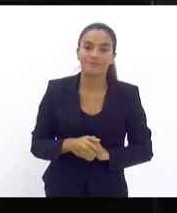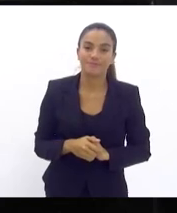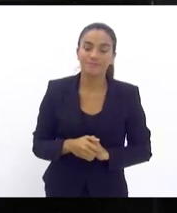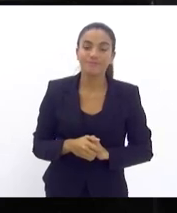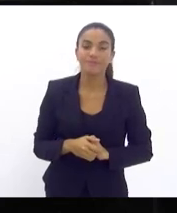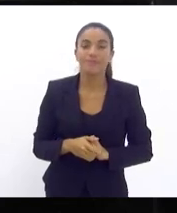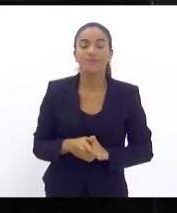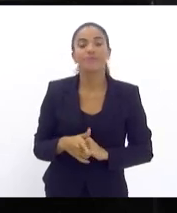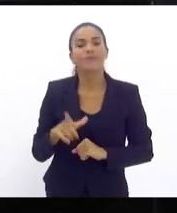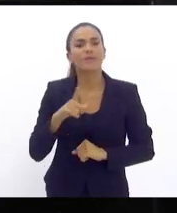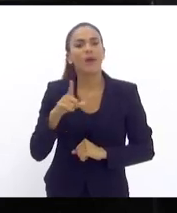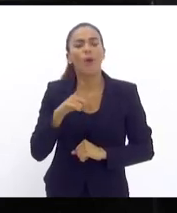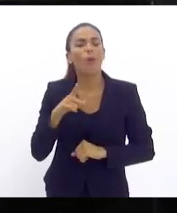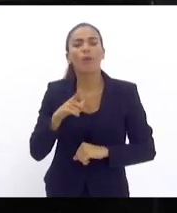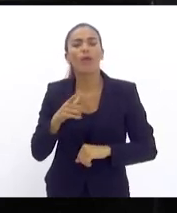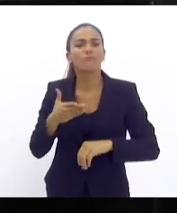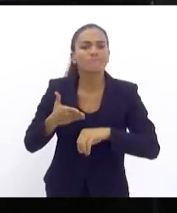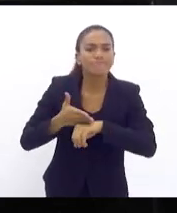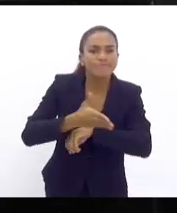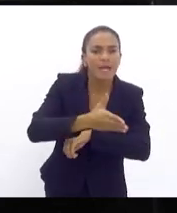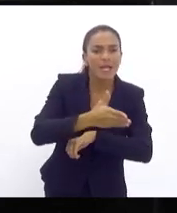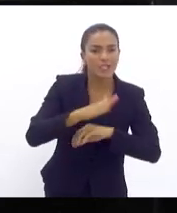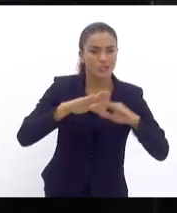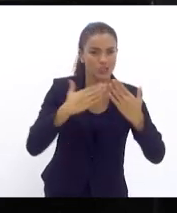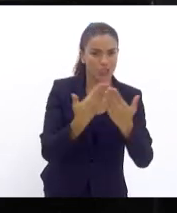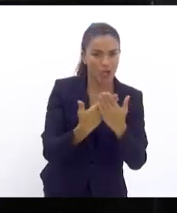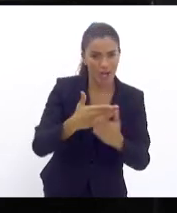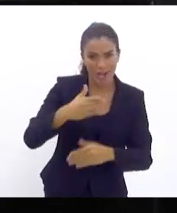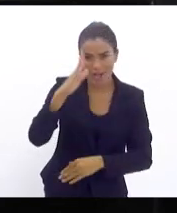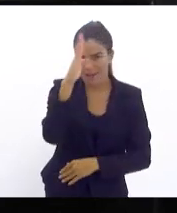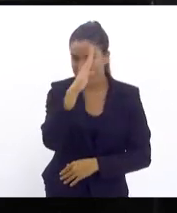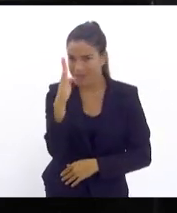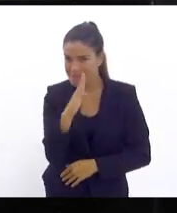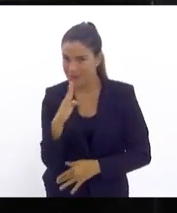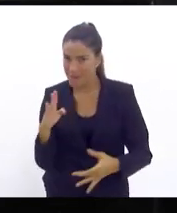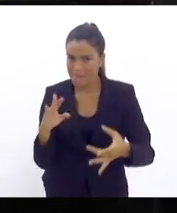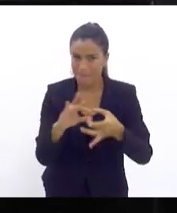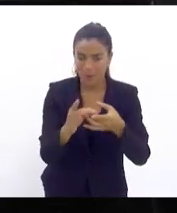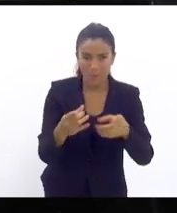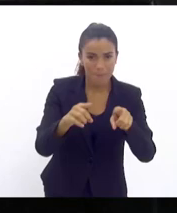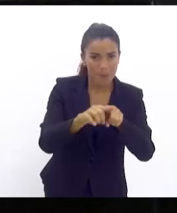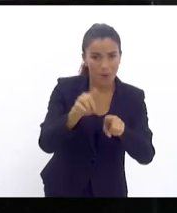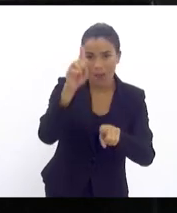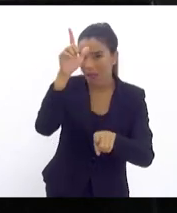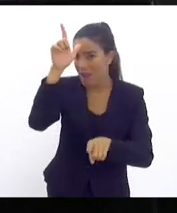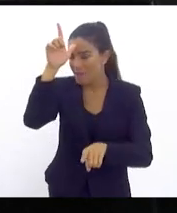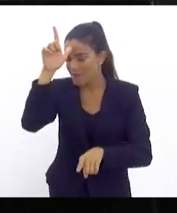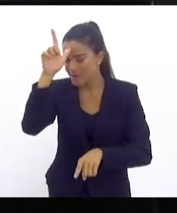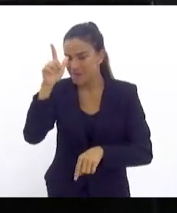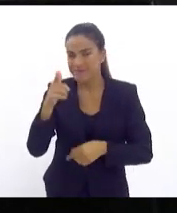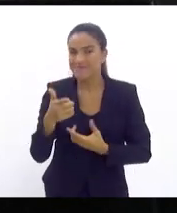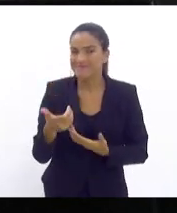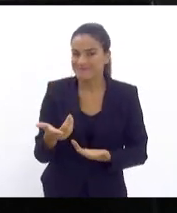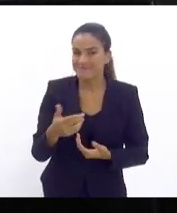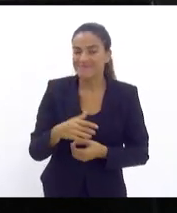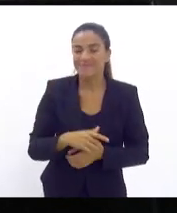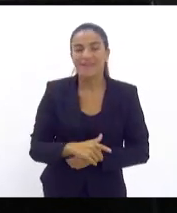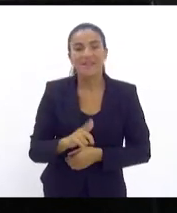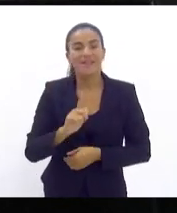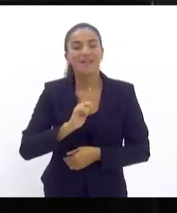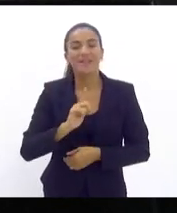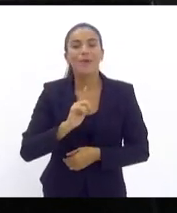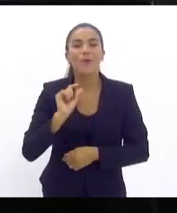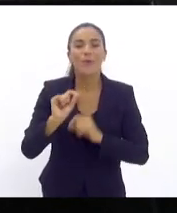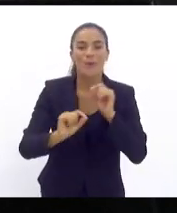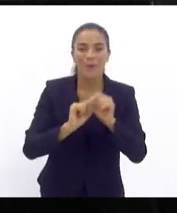Adentrar ao prédio da escola Brasil e Alemanha, nós não estamos tão somente adentrando ao prédio de uma